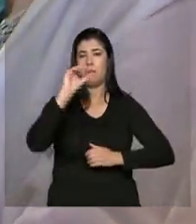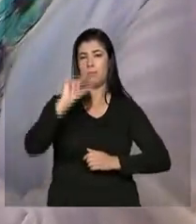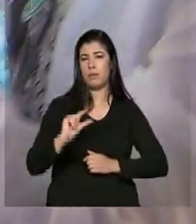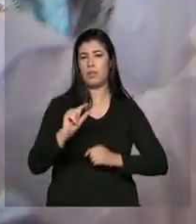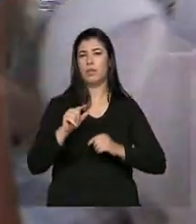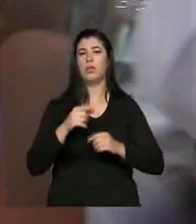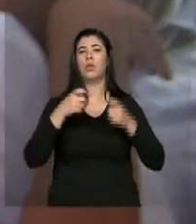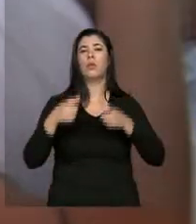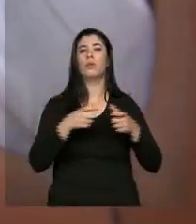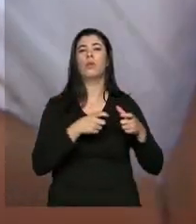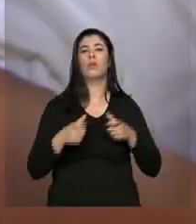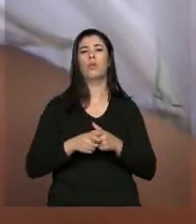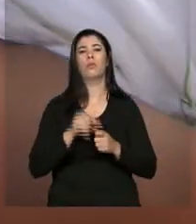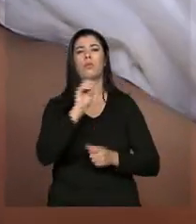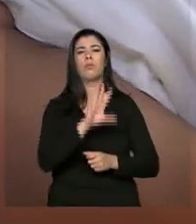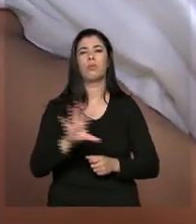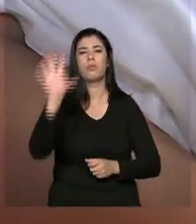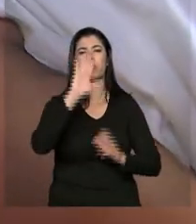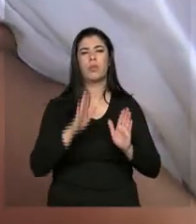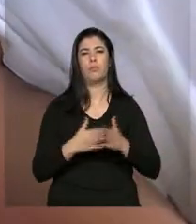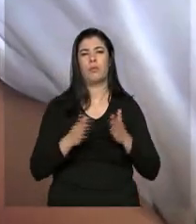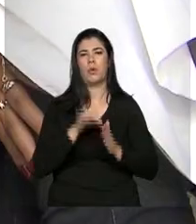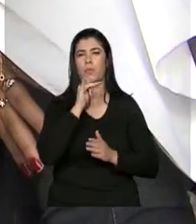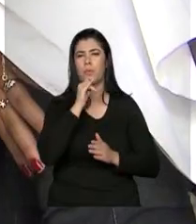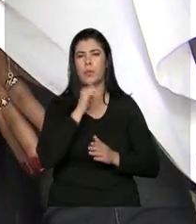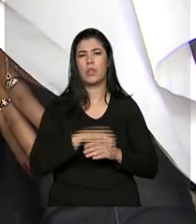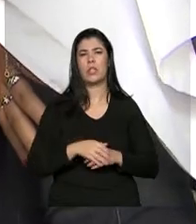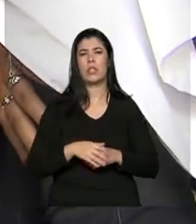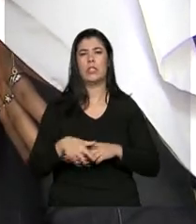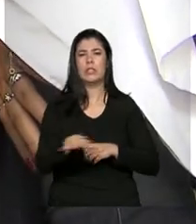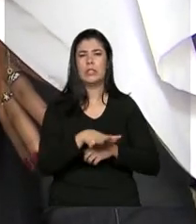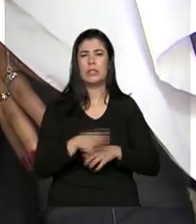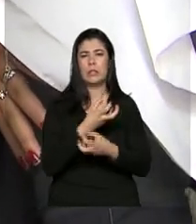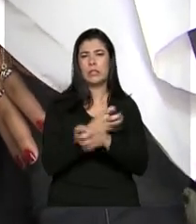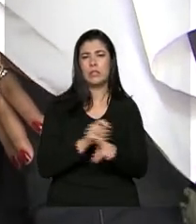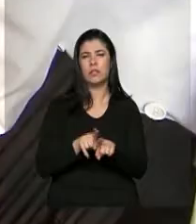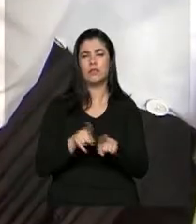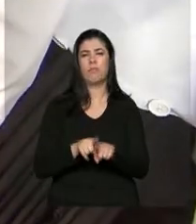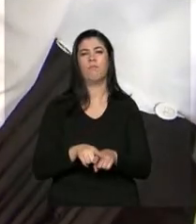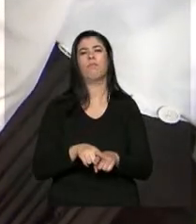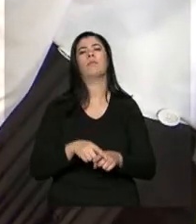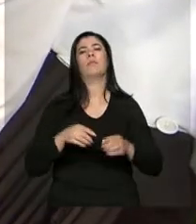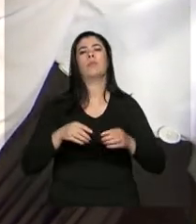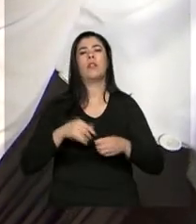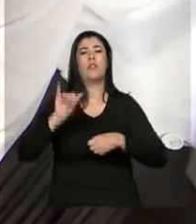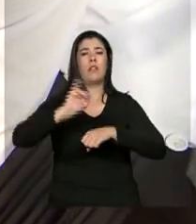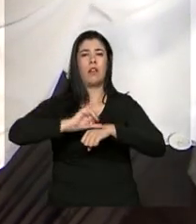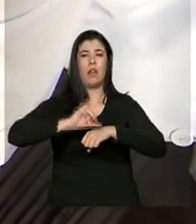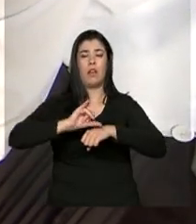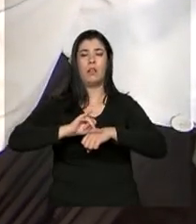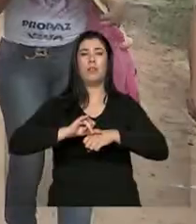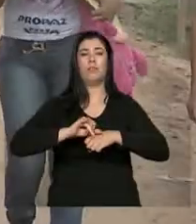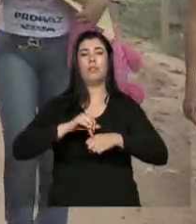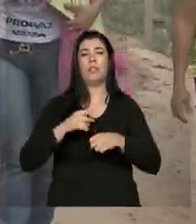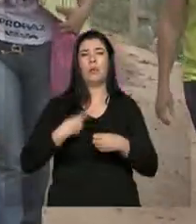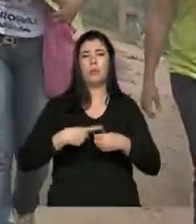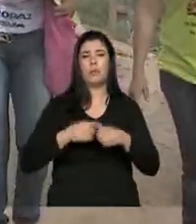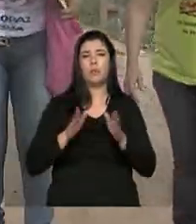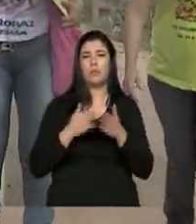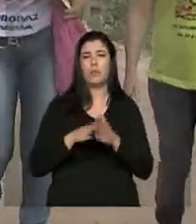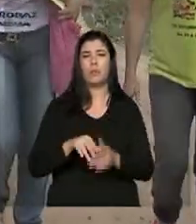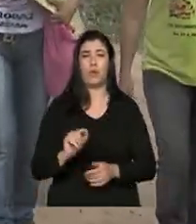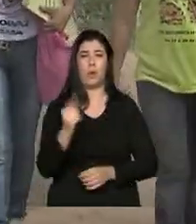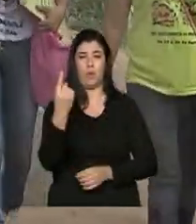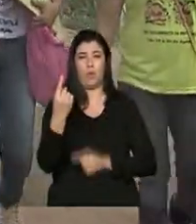localizados em regiões pobres como o semiárido ou em periferias de capitais, e onde pelo menos um de cada cinco